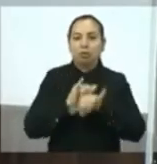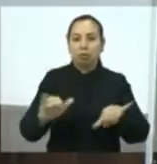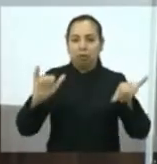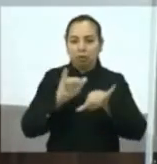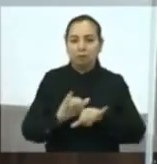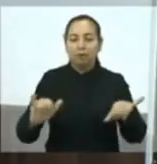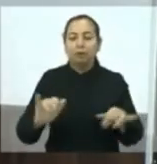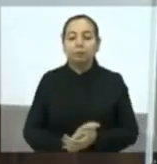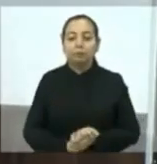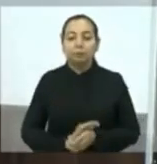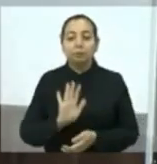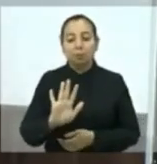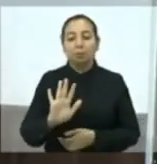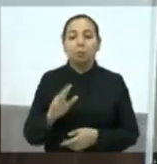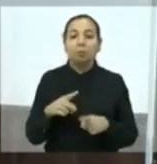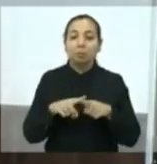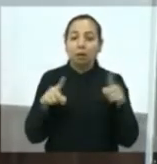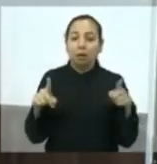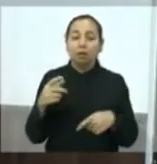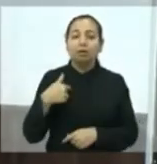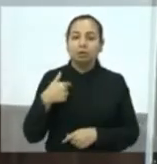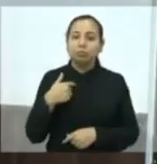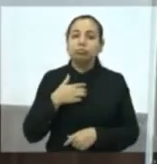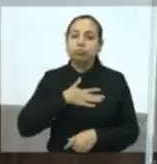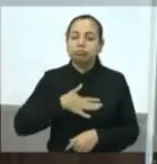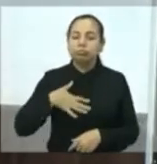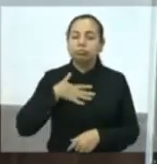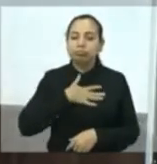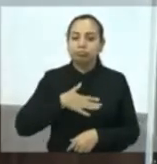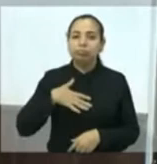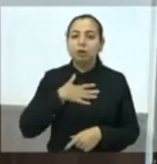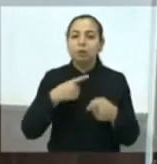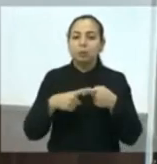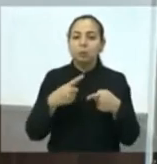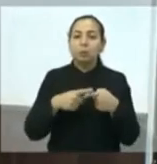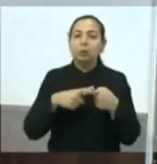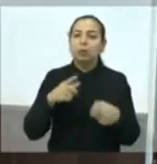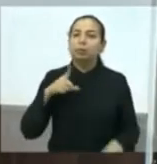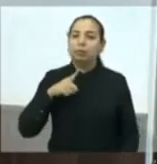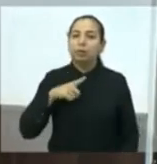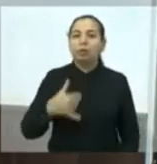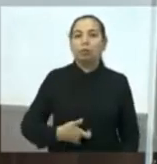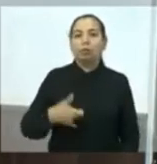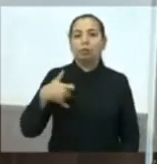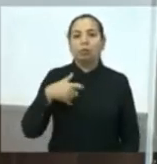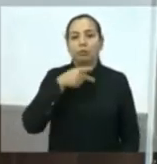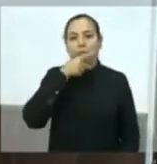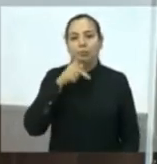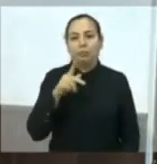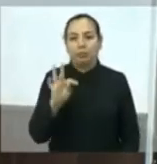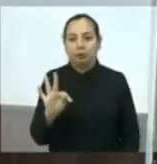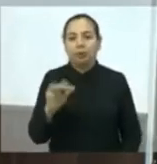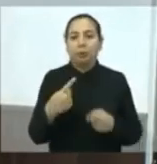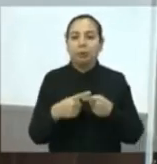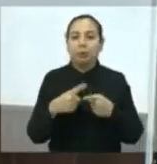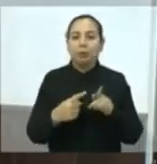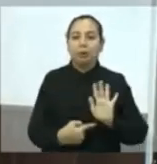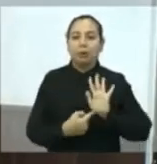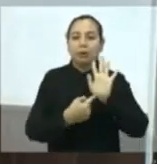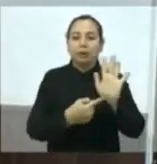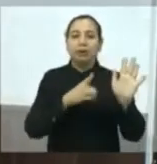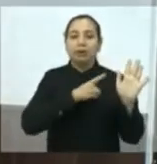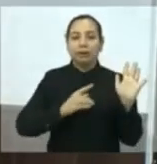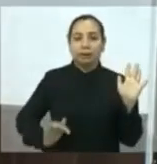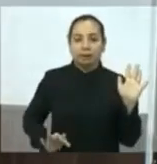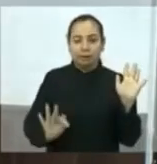poder aqui destacar o orgulho do Partido dos Trabalhadores de apresentar a nossa deputada federal,